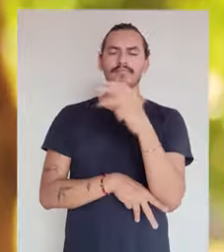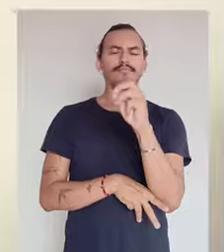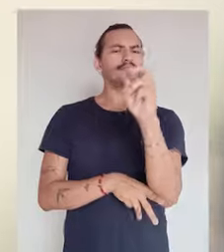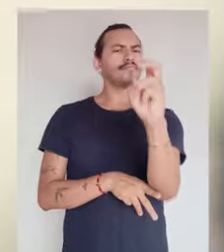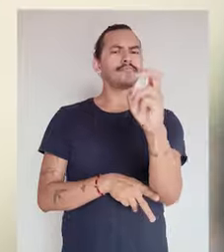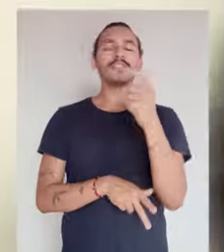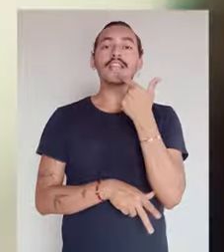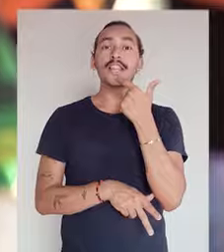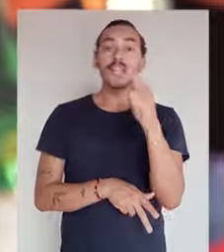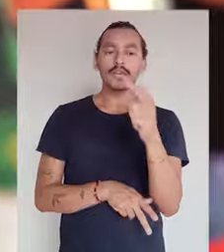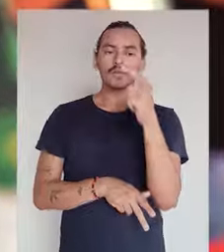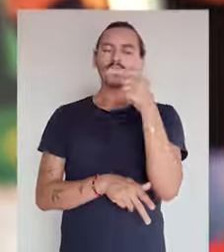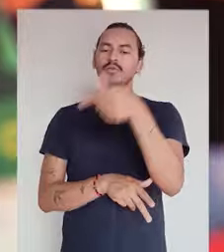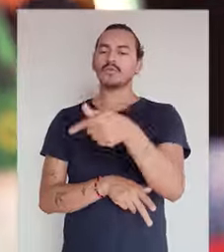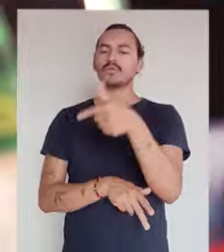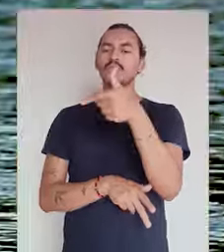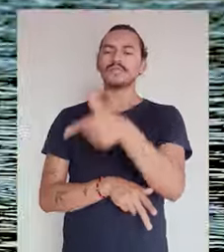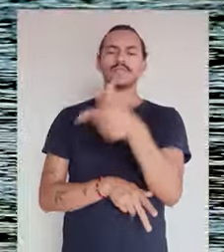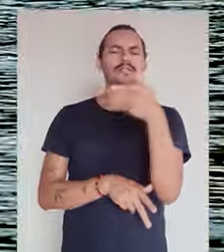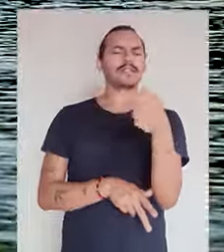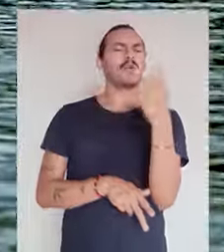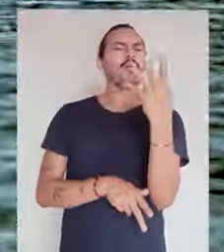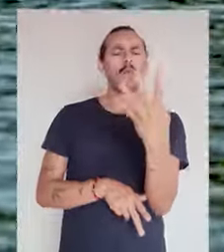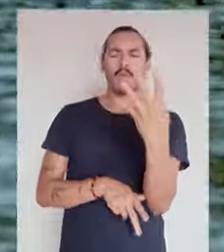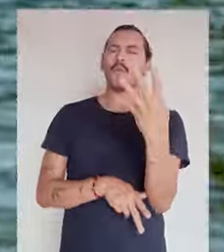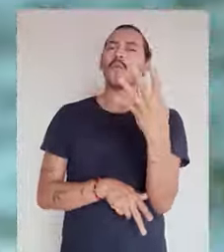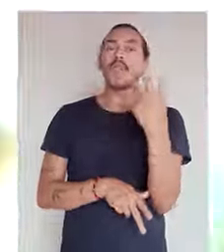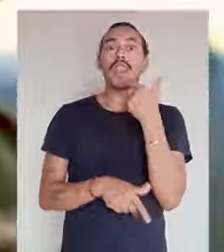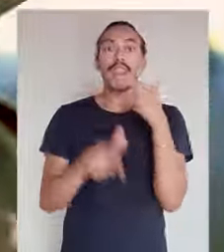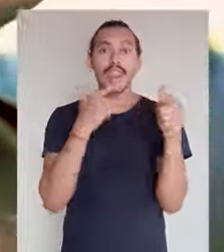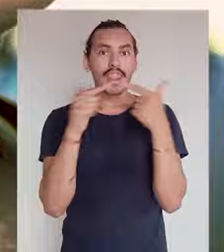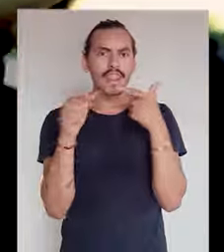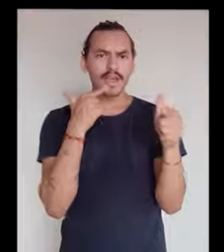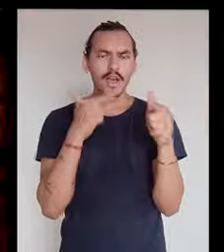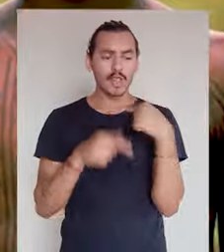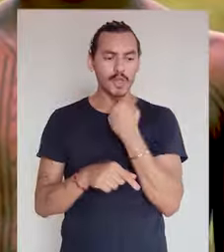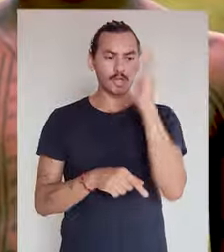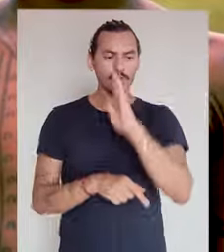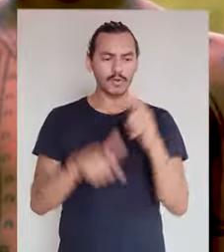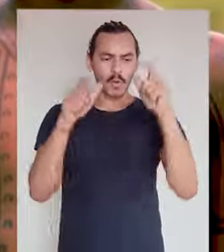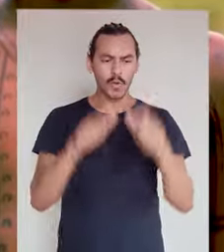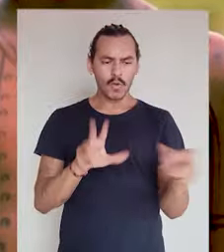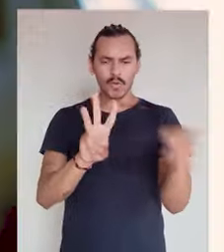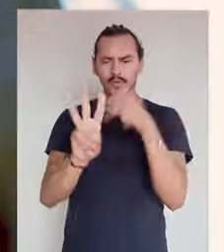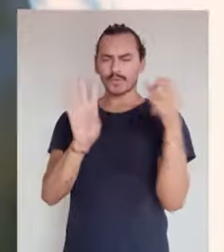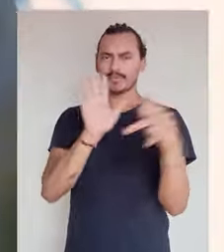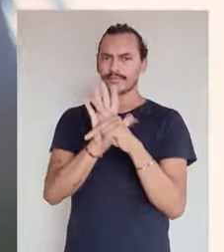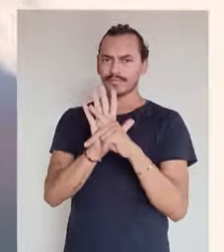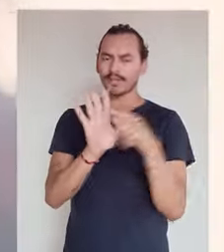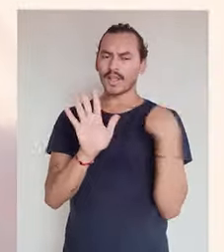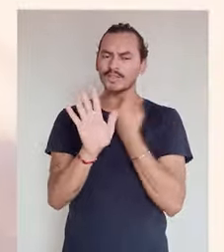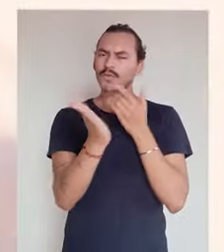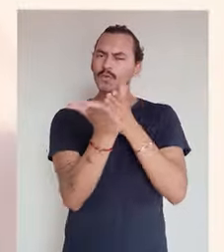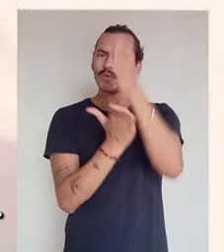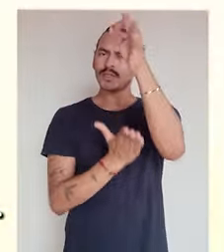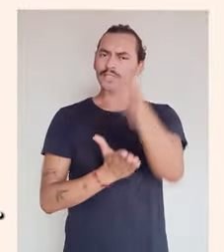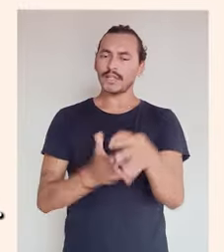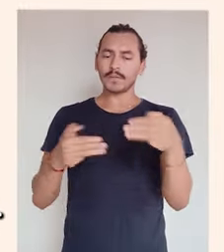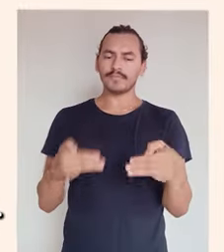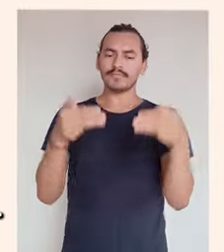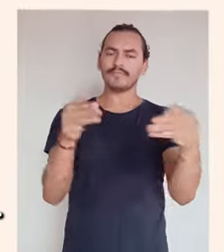povos que falam 274 línguas. O nosso Brasil é terra indígena e a gente tá no rumo certo.